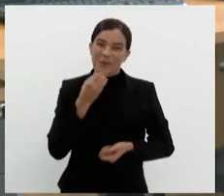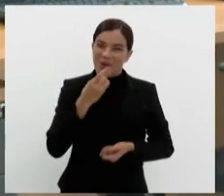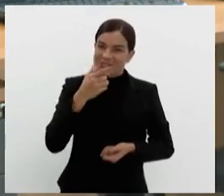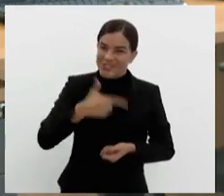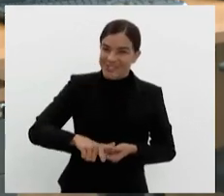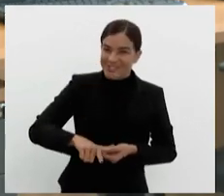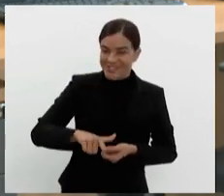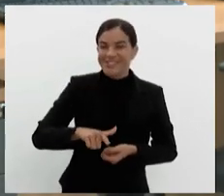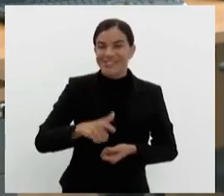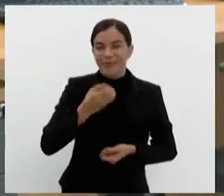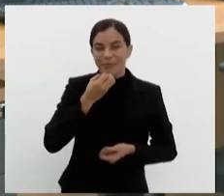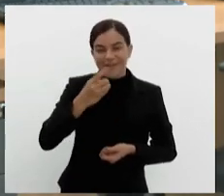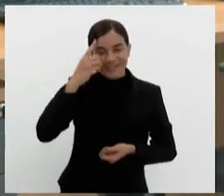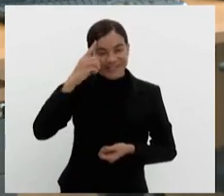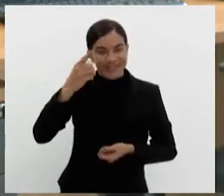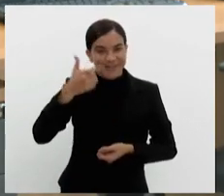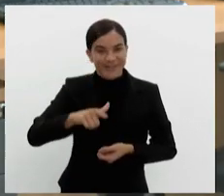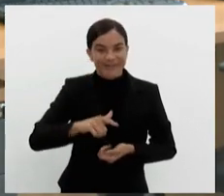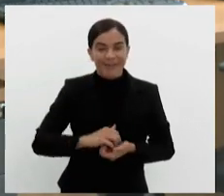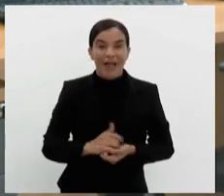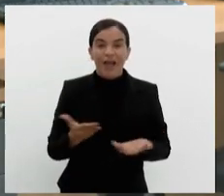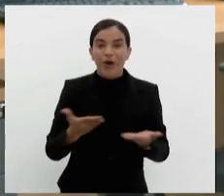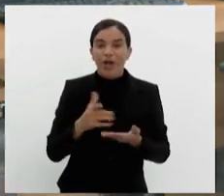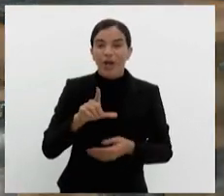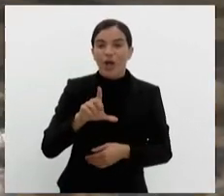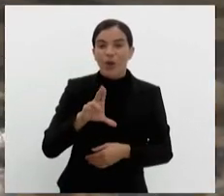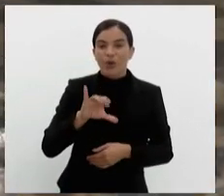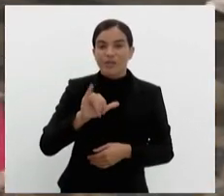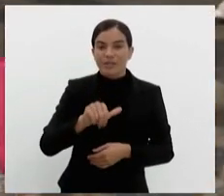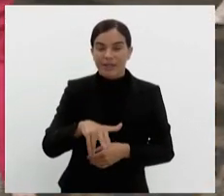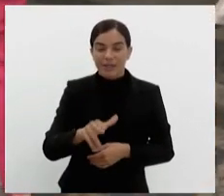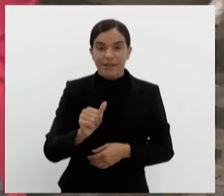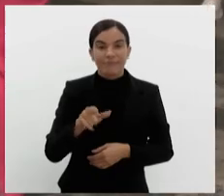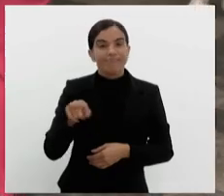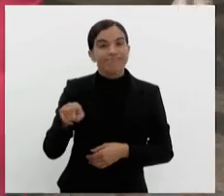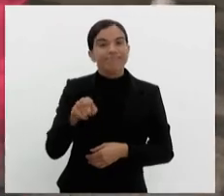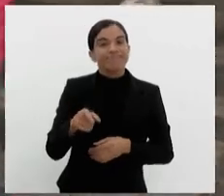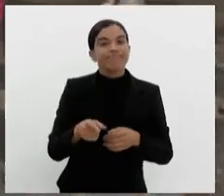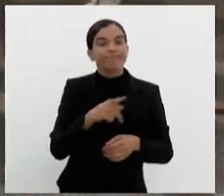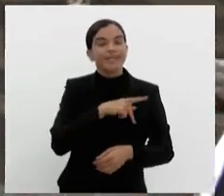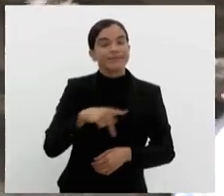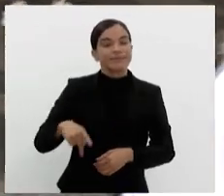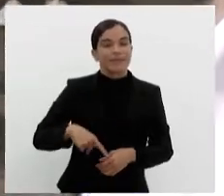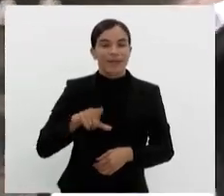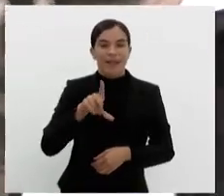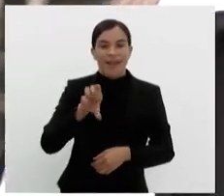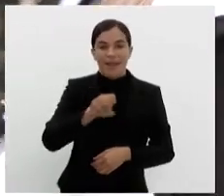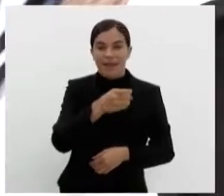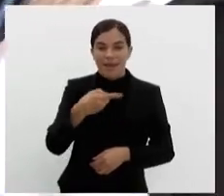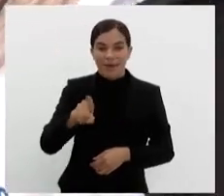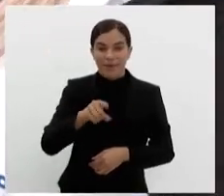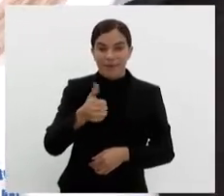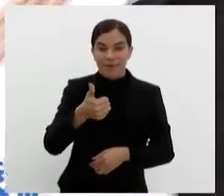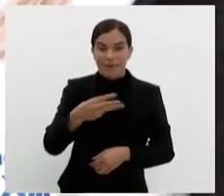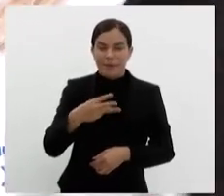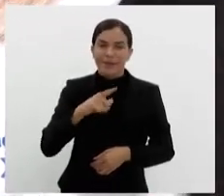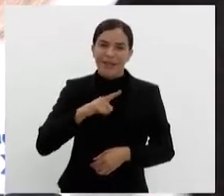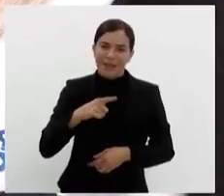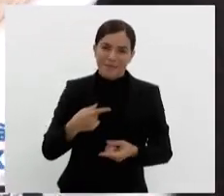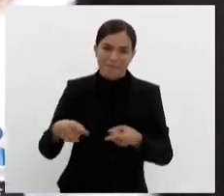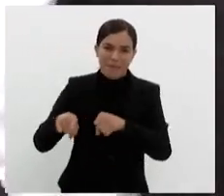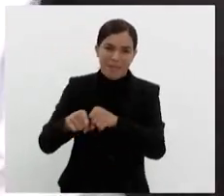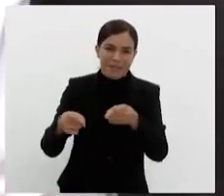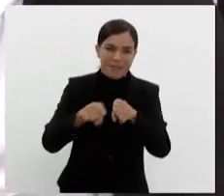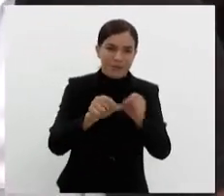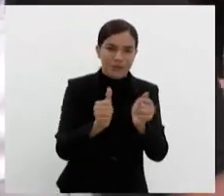novamente, Vicente. Vamos falar agora com a Luciana Calassa, presidente da Fundação Leão 13. Aqui tem, nessa ação, são várias parcerias junto